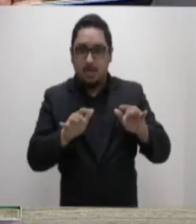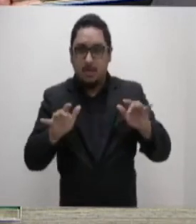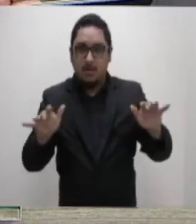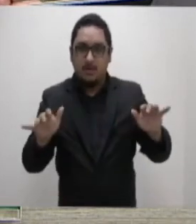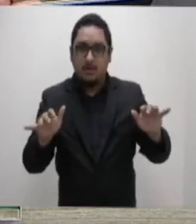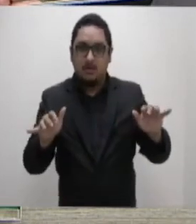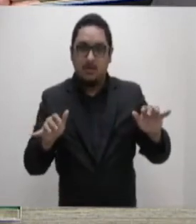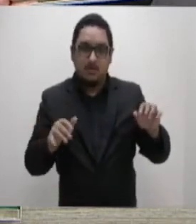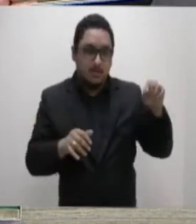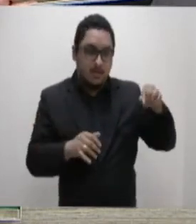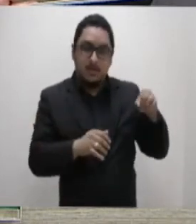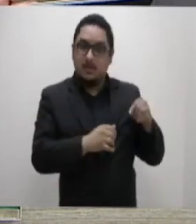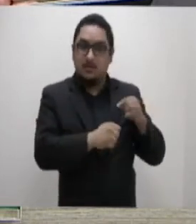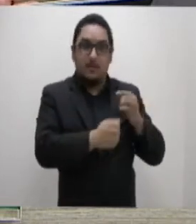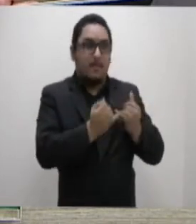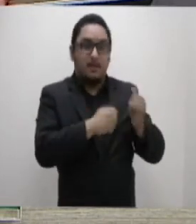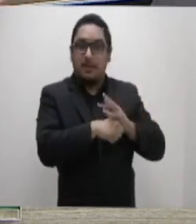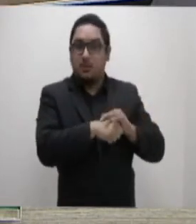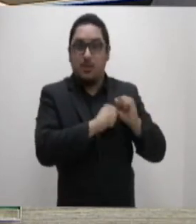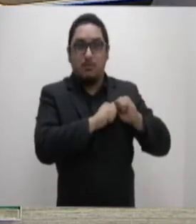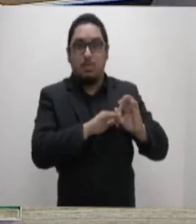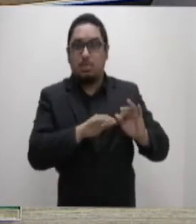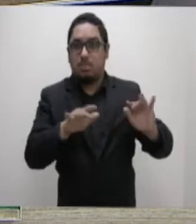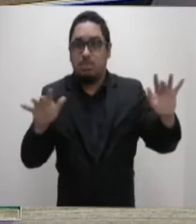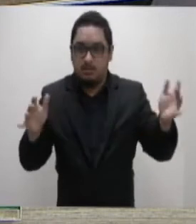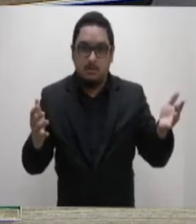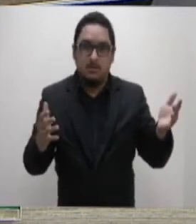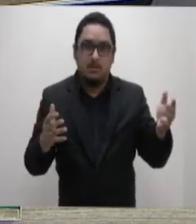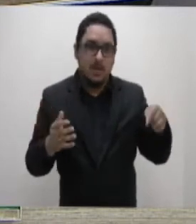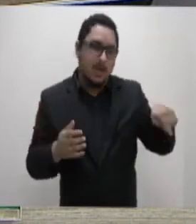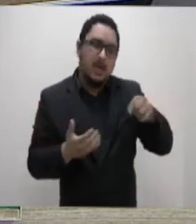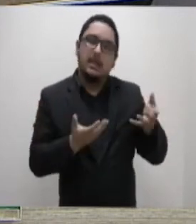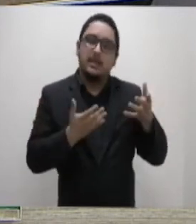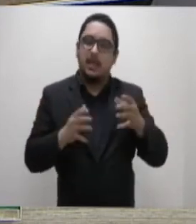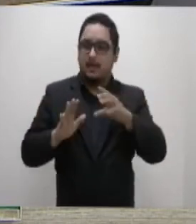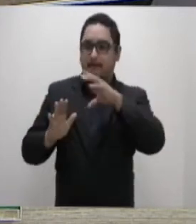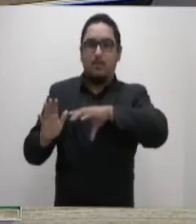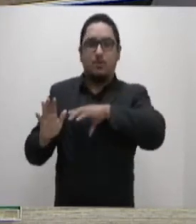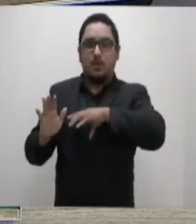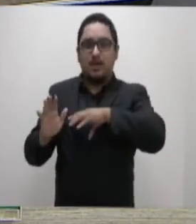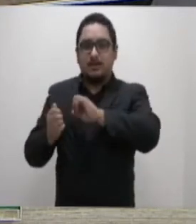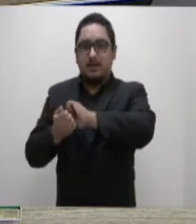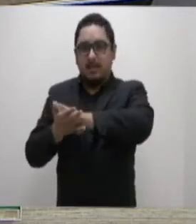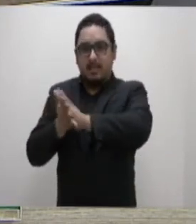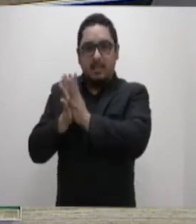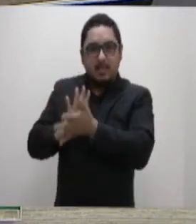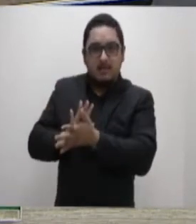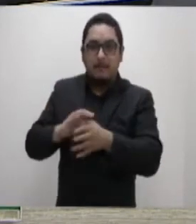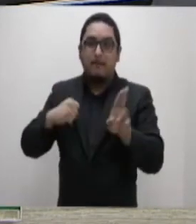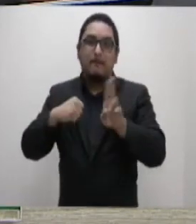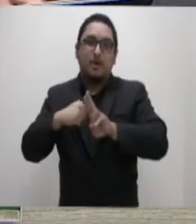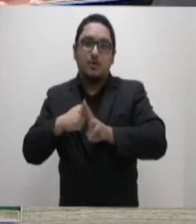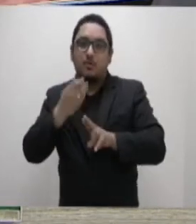a verdade é essa, né? Estão querendo desconstruir a língua portuguesa, tirando os pronomes masculino e feminino. Por